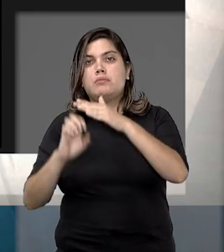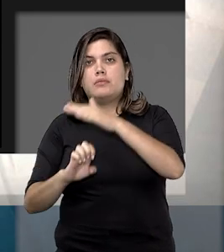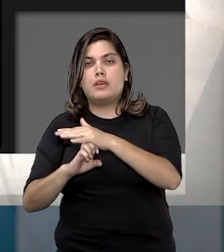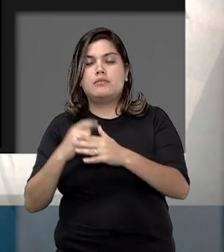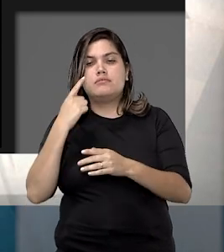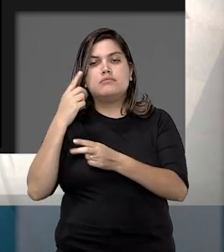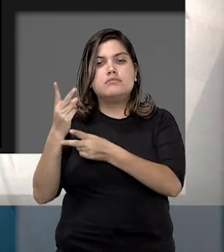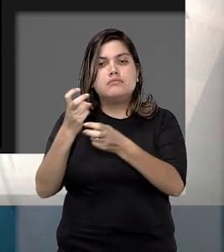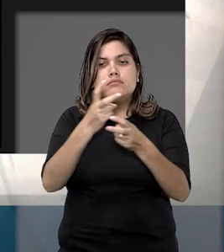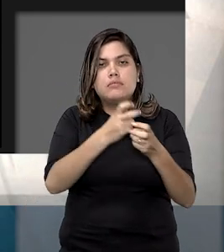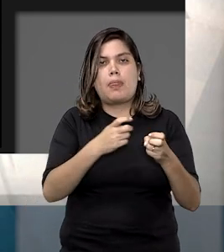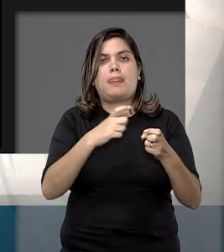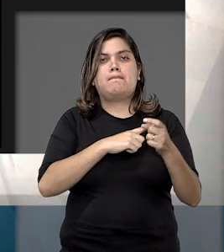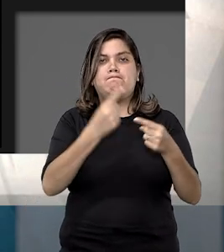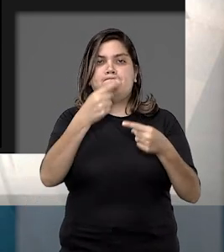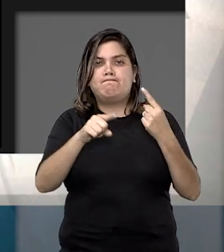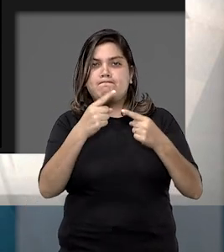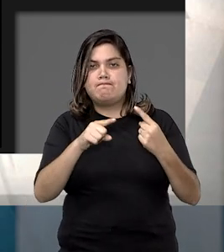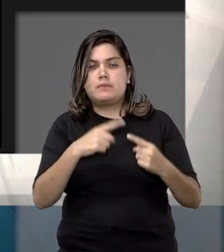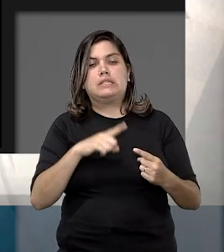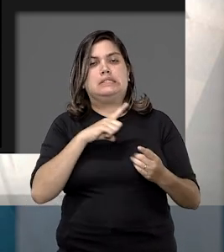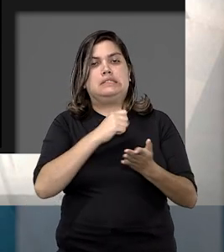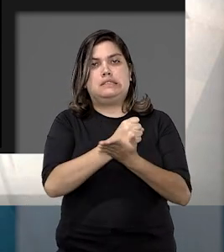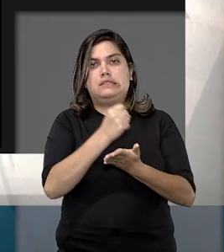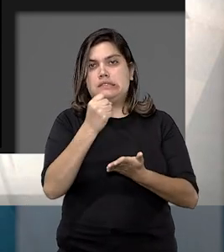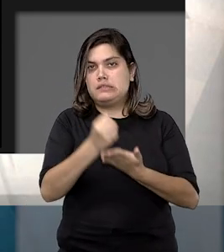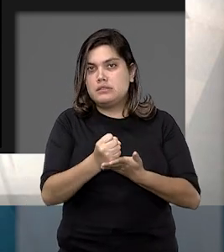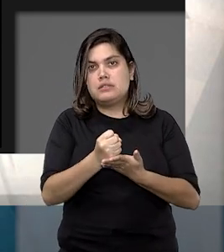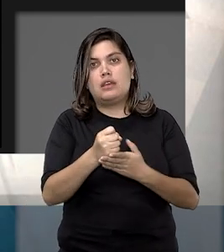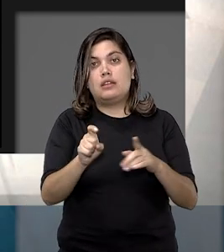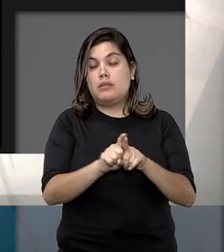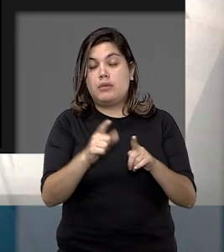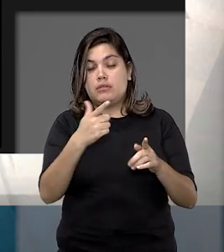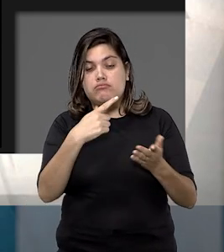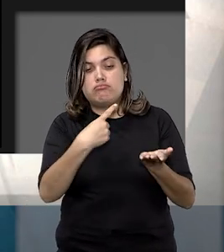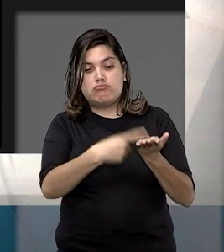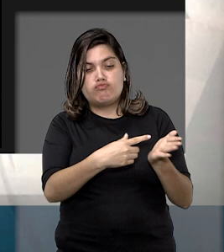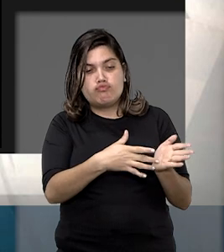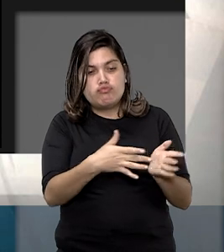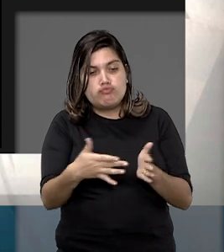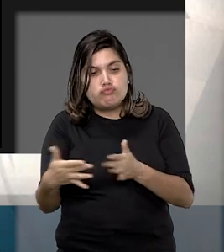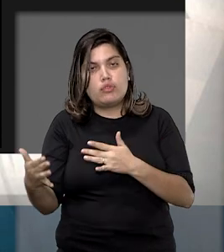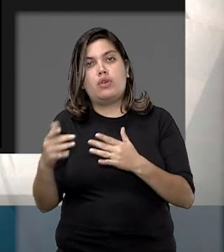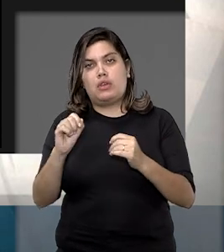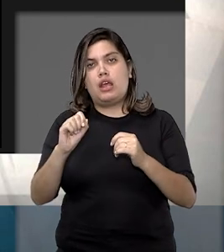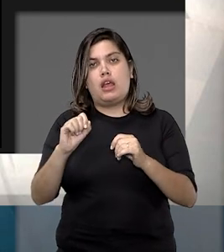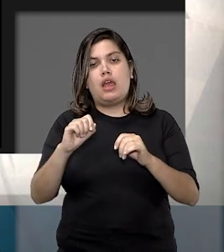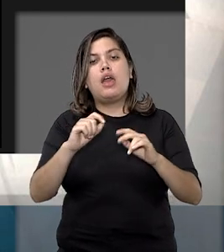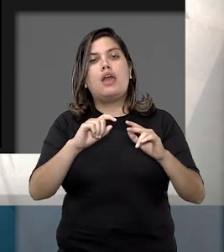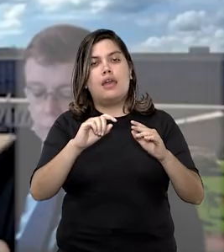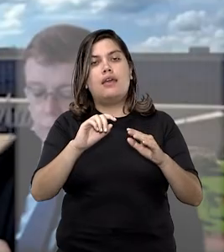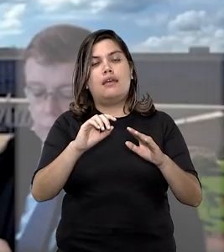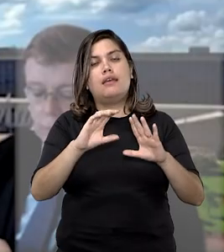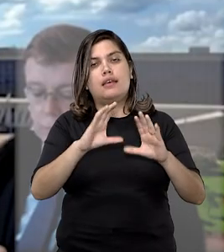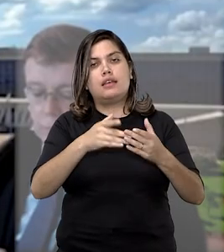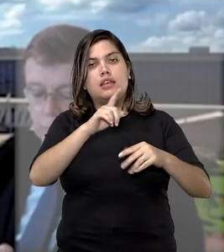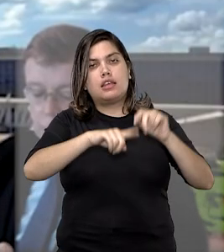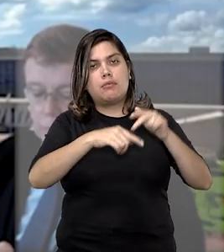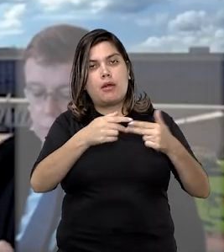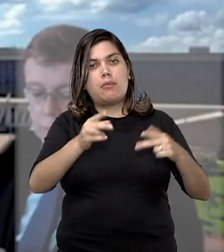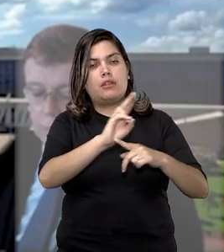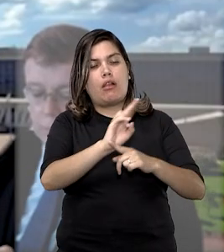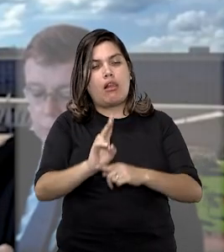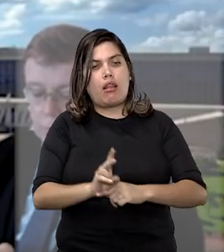foi verificado que a transportadora descumpriu as condições contratuais, não ativando durante o percurso os equipamentos de rastreamento.